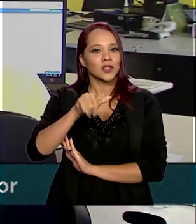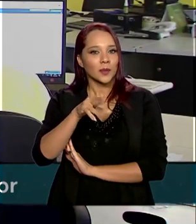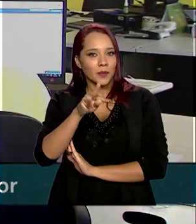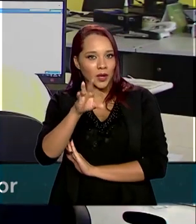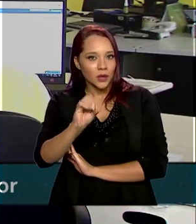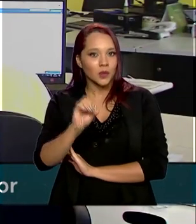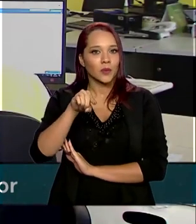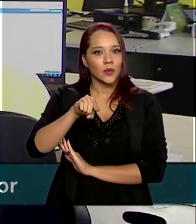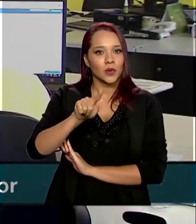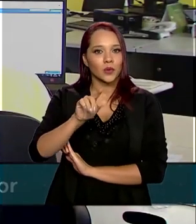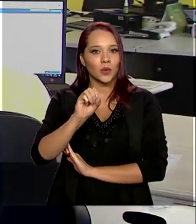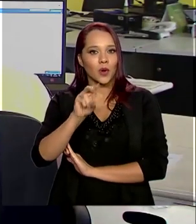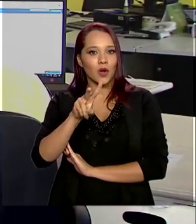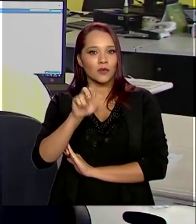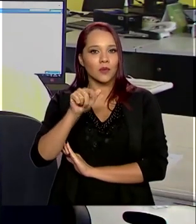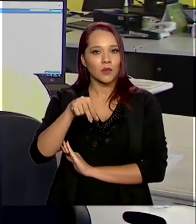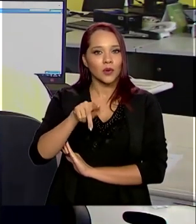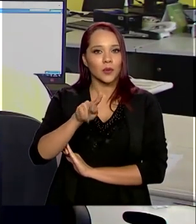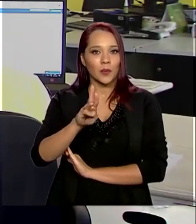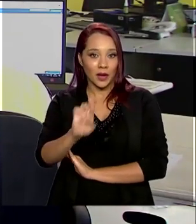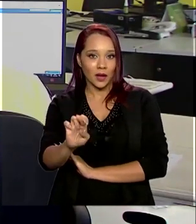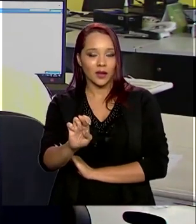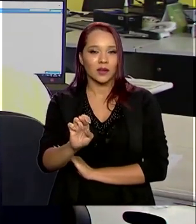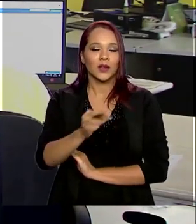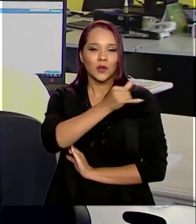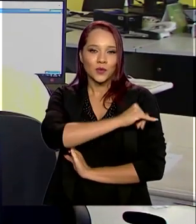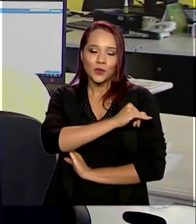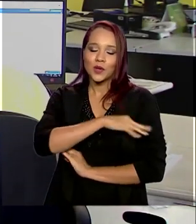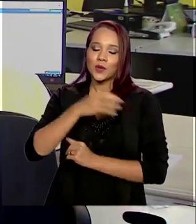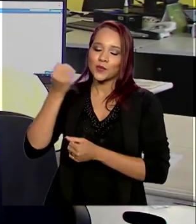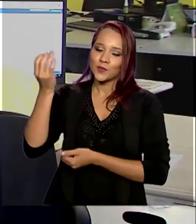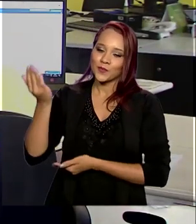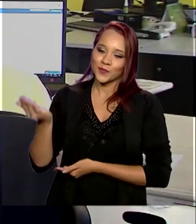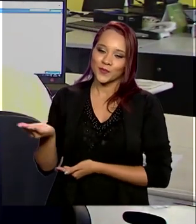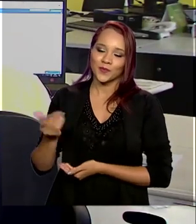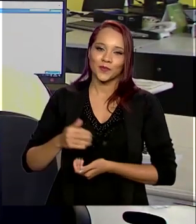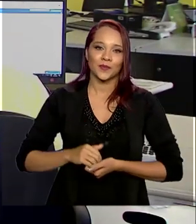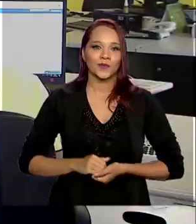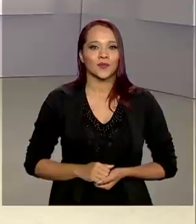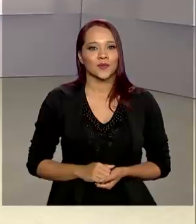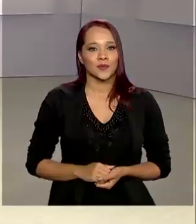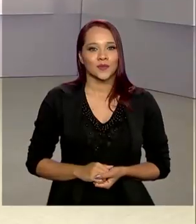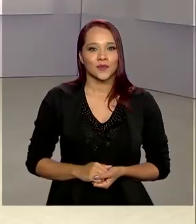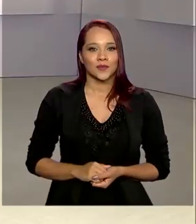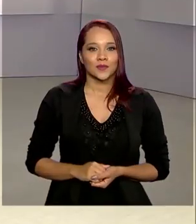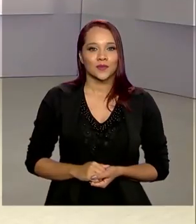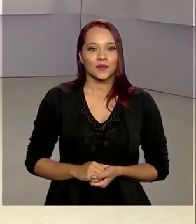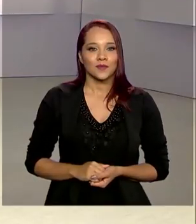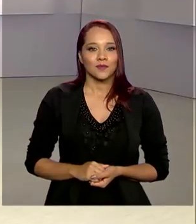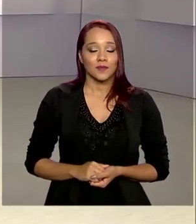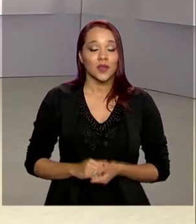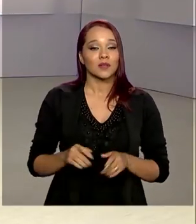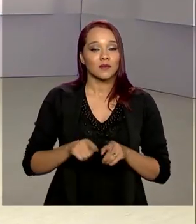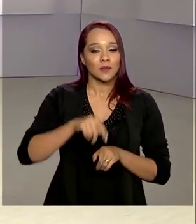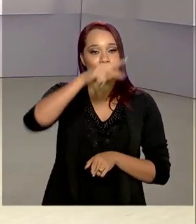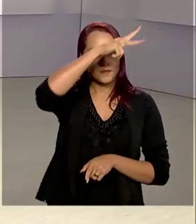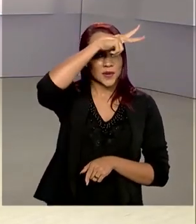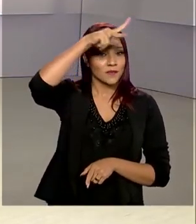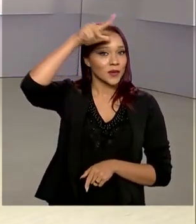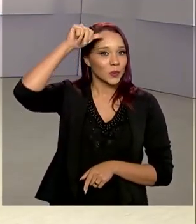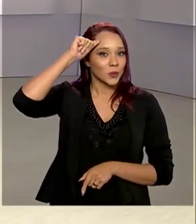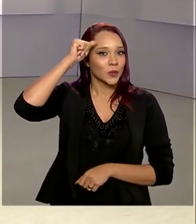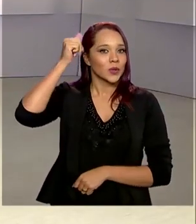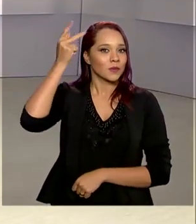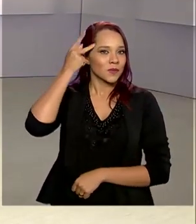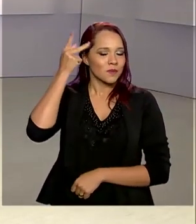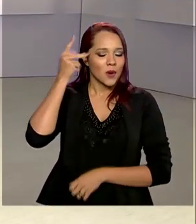.br. Do Rio de Janeiro, Igor Santos, para o governo agora. E a Prefeitura de São Paulo